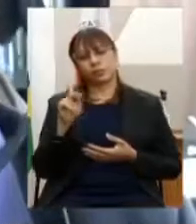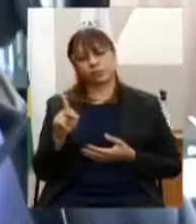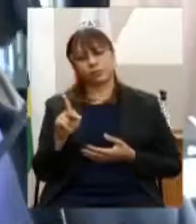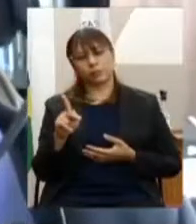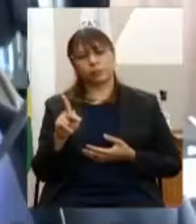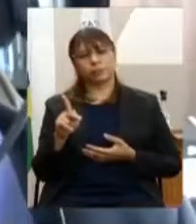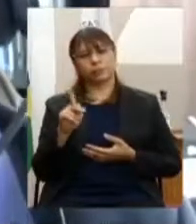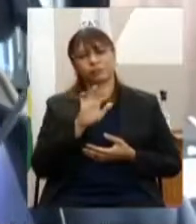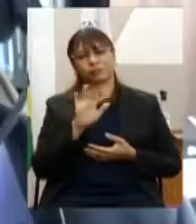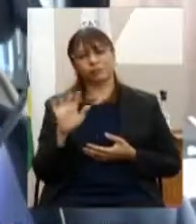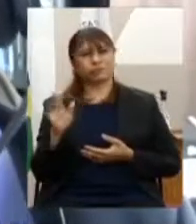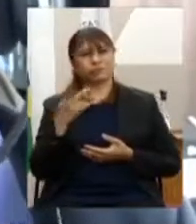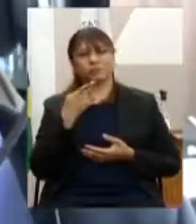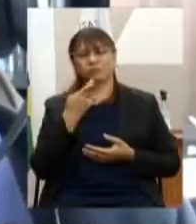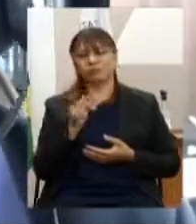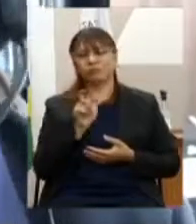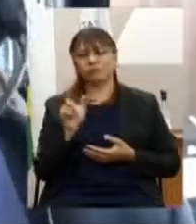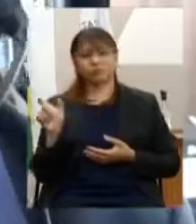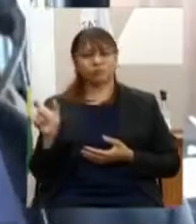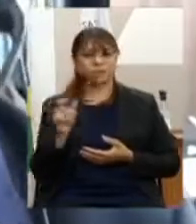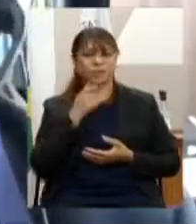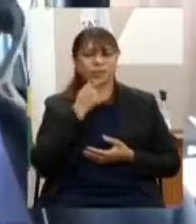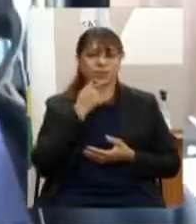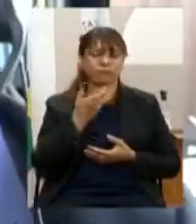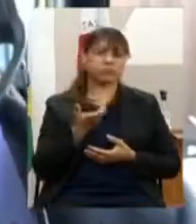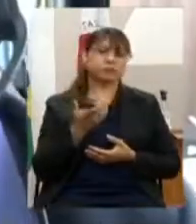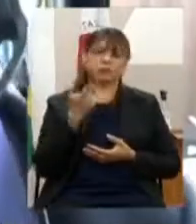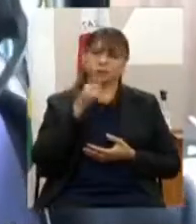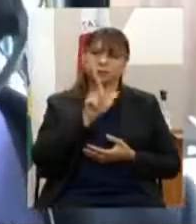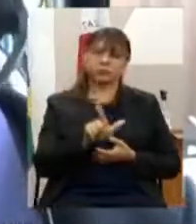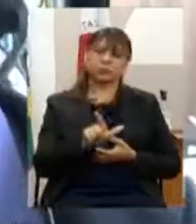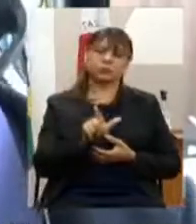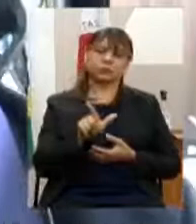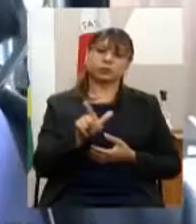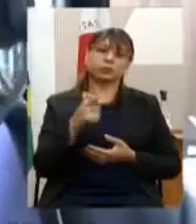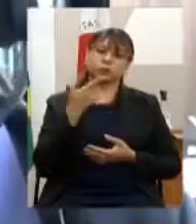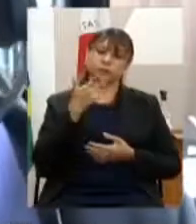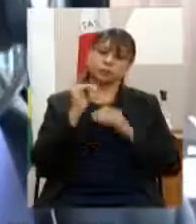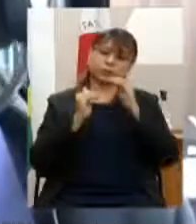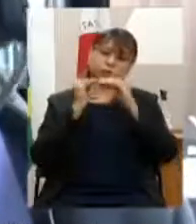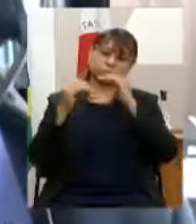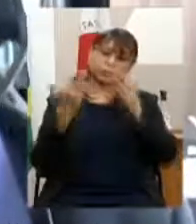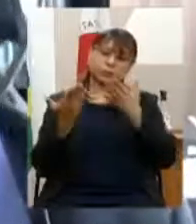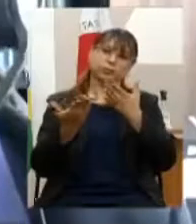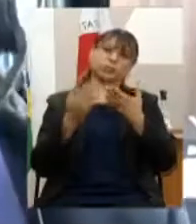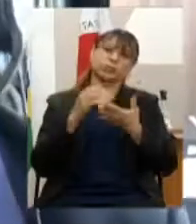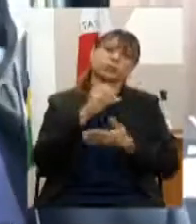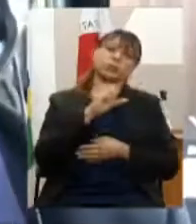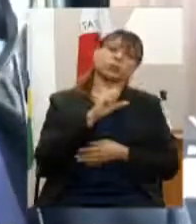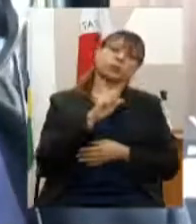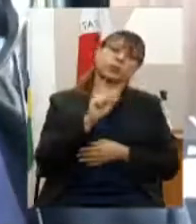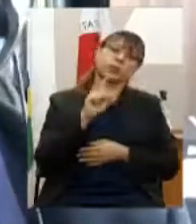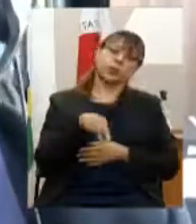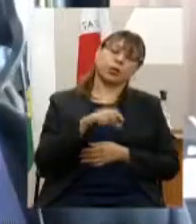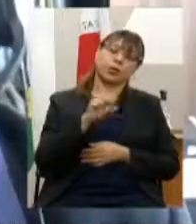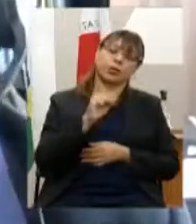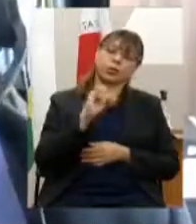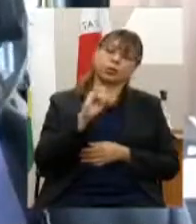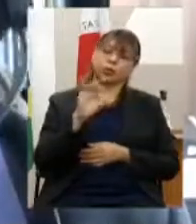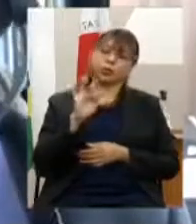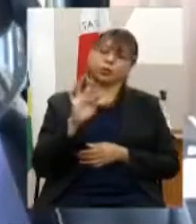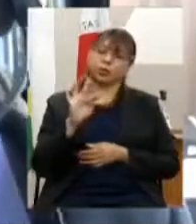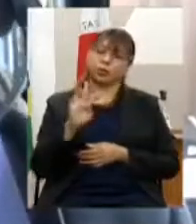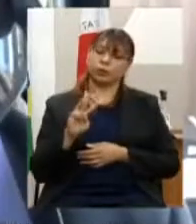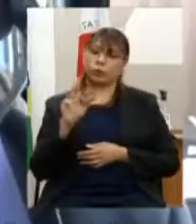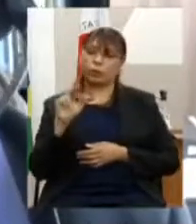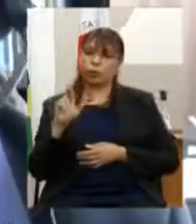development seja contemplada o desenvolvimento de software de intermediação de